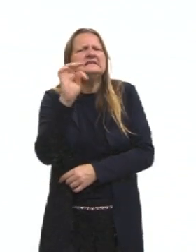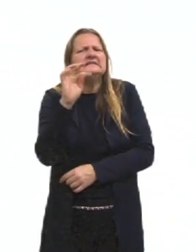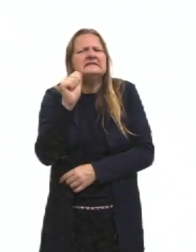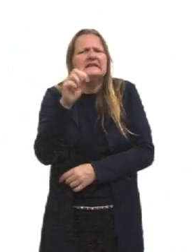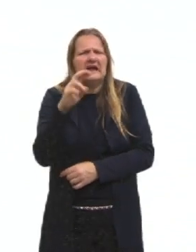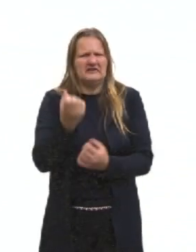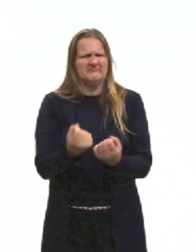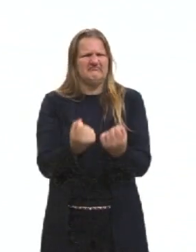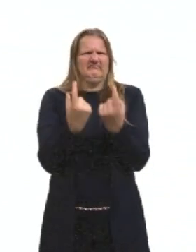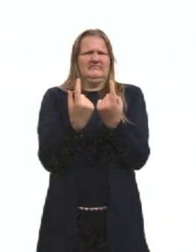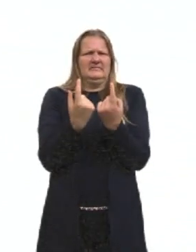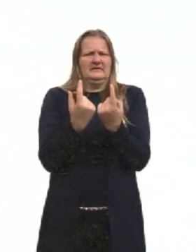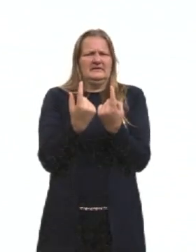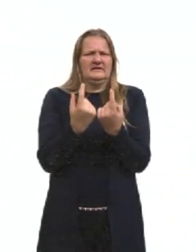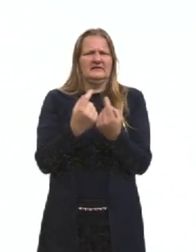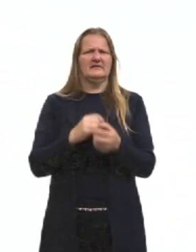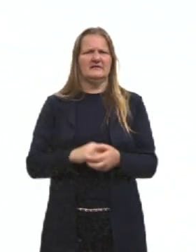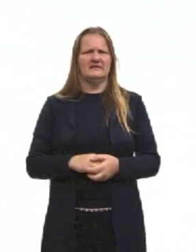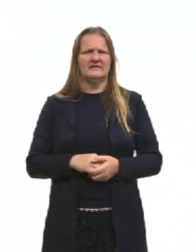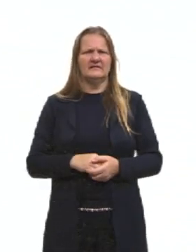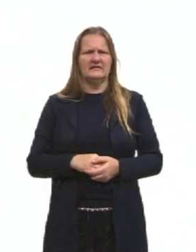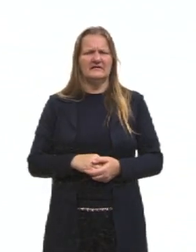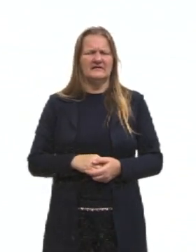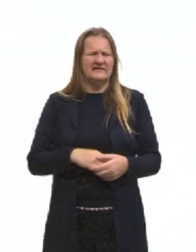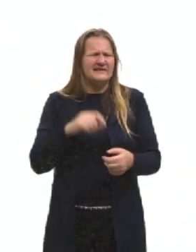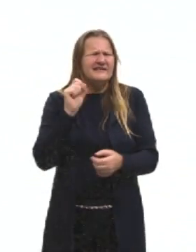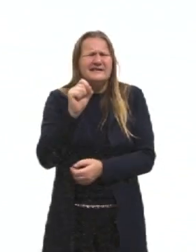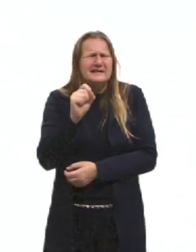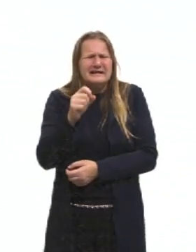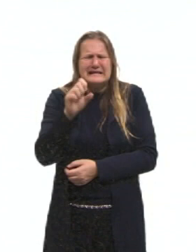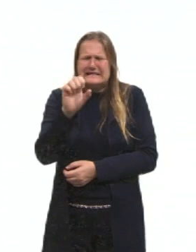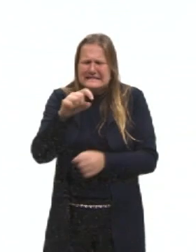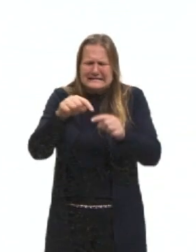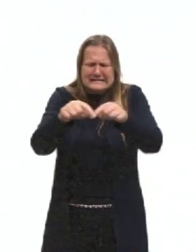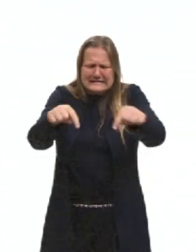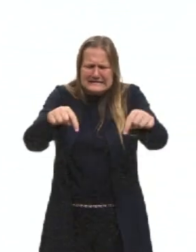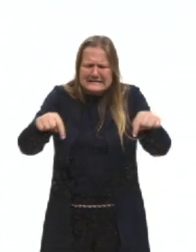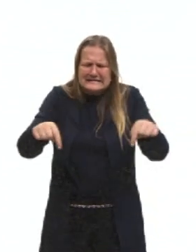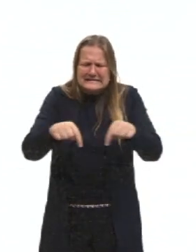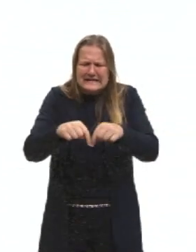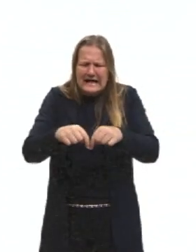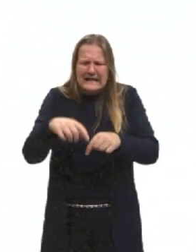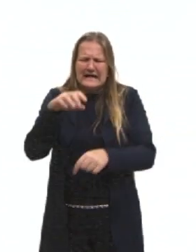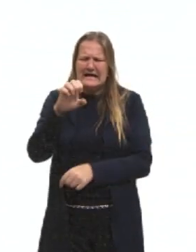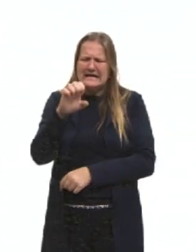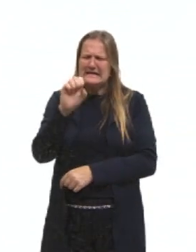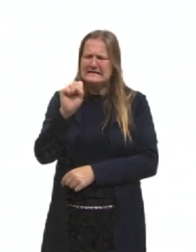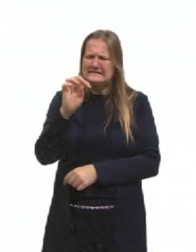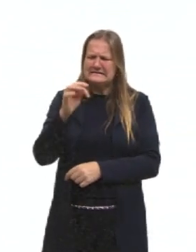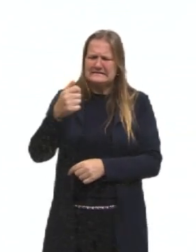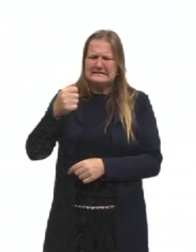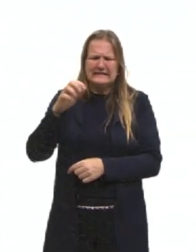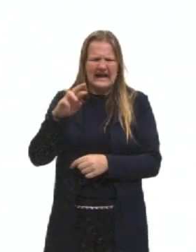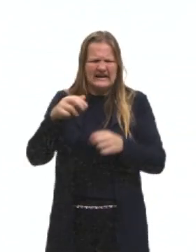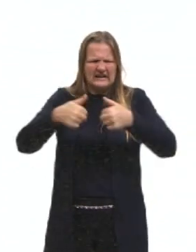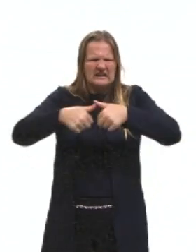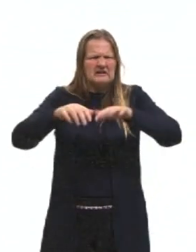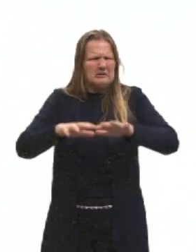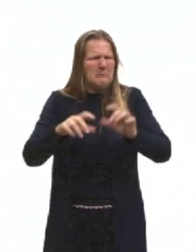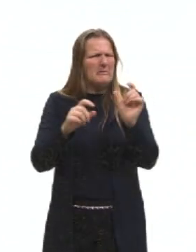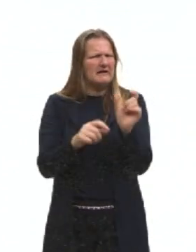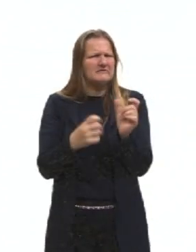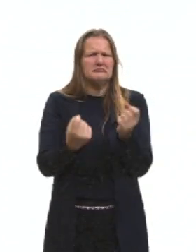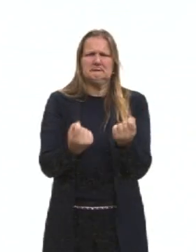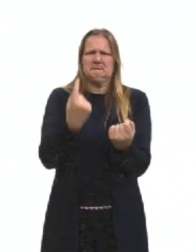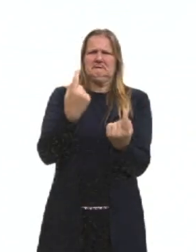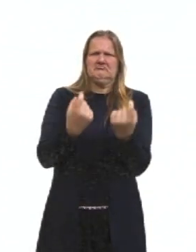ali no livro, Ema vê a mesa da sala de estar. E aí ela vai lá e pergunta para a mãe, o que é sala de estar? Ela não sabe o é sala de